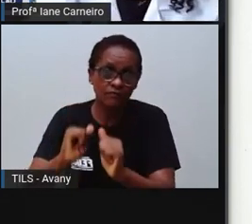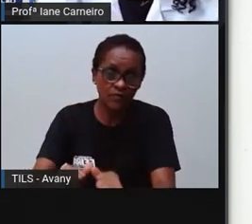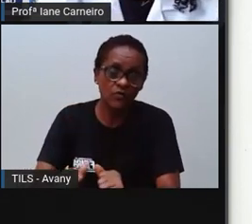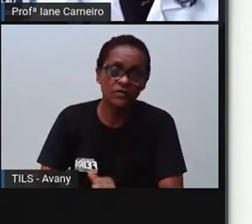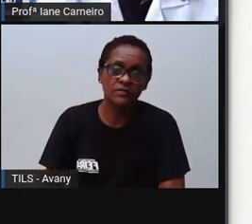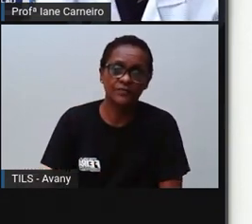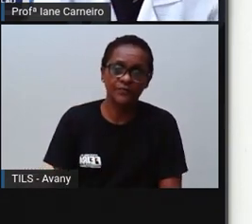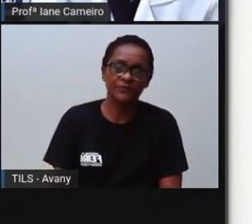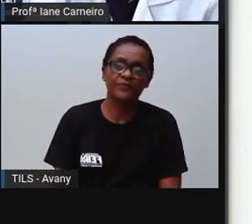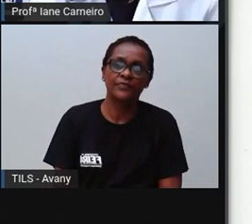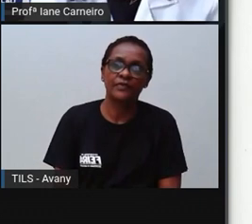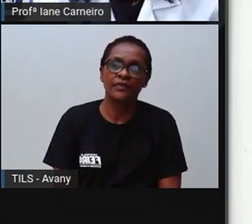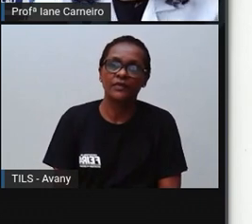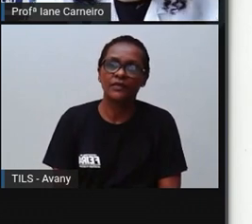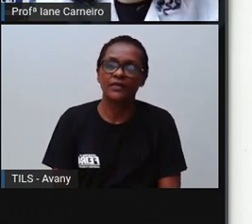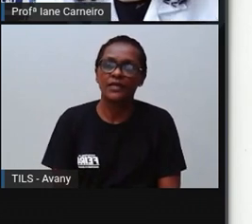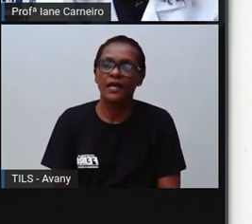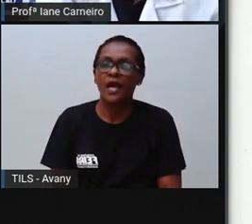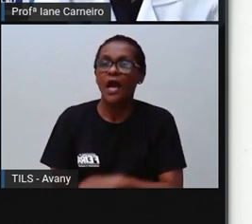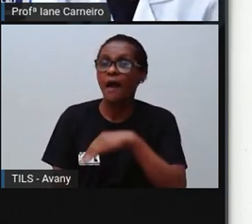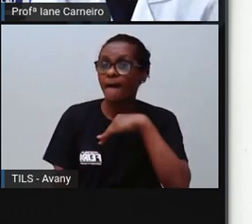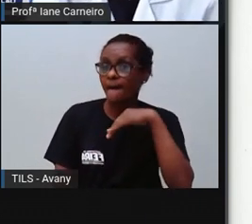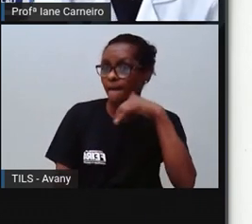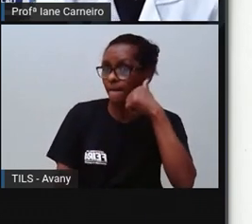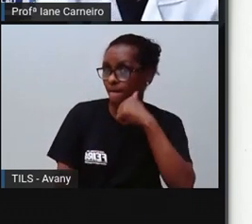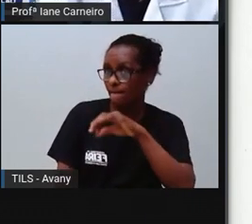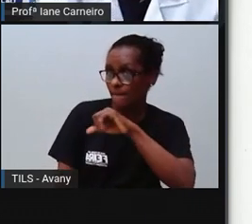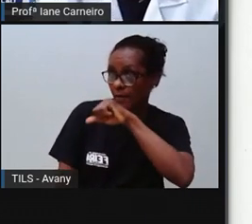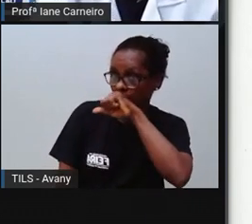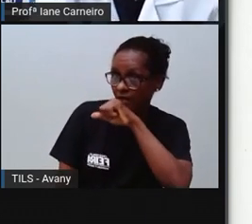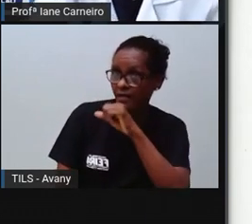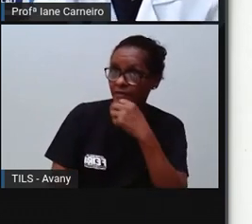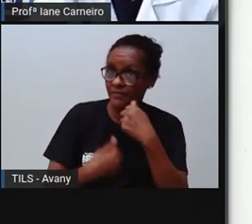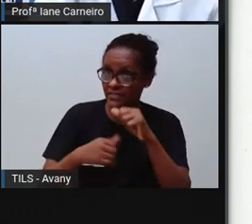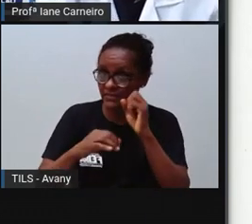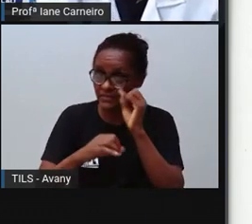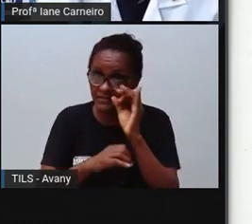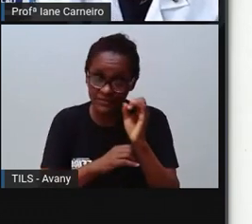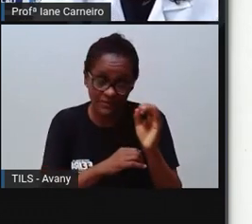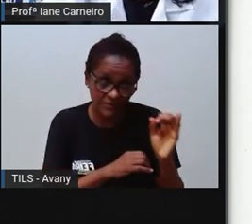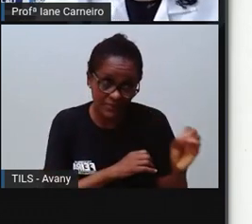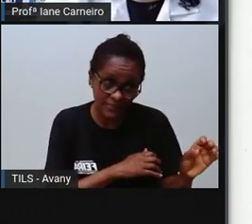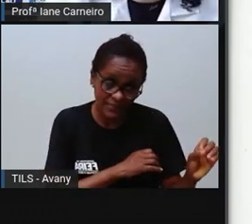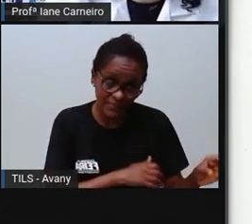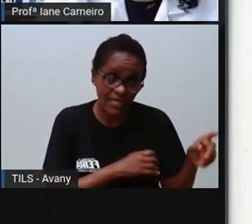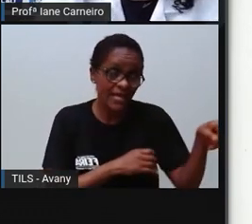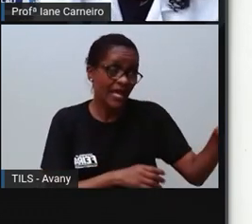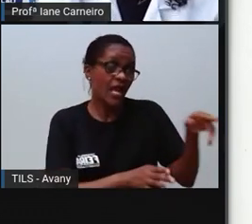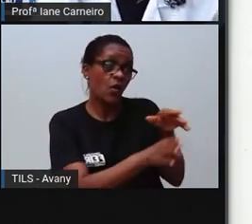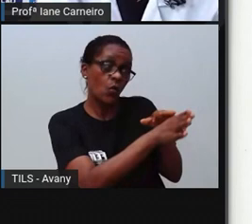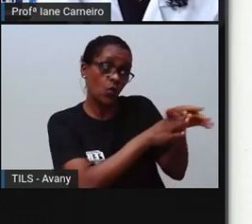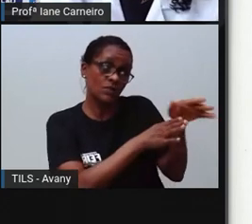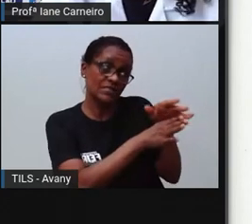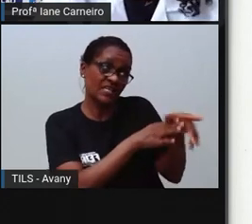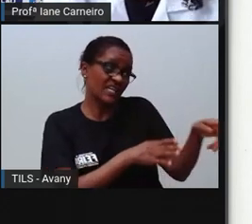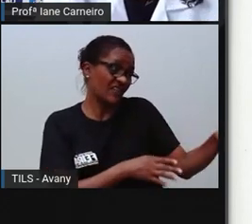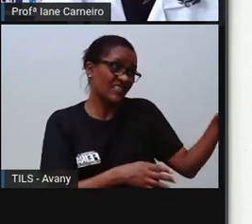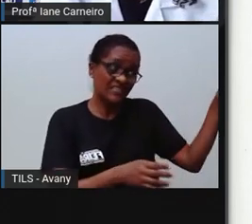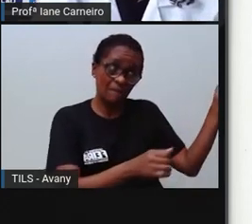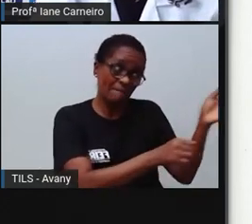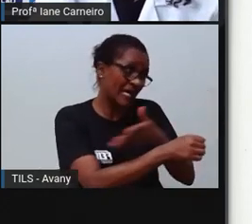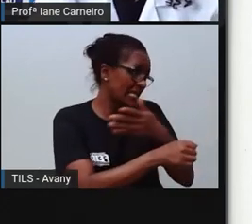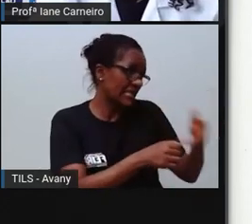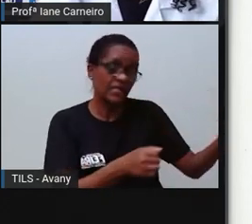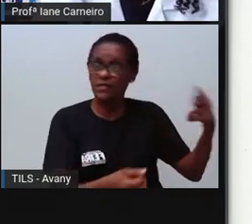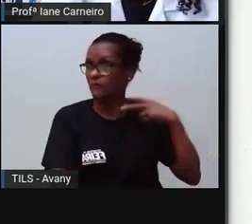teu amigo, as mãos não são para bater. As mãos são para ajudar. Há muitas